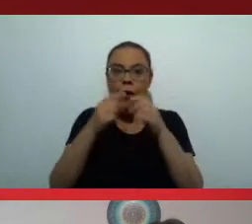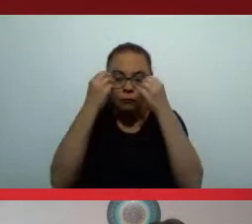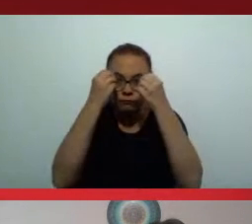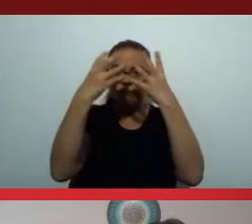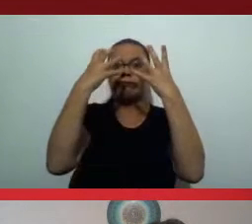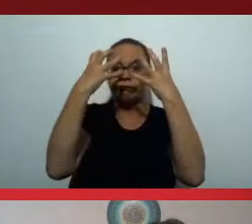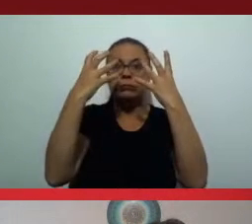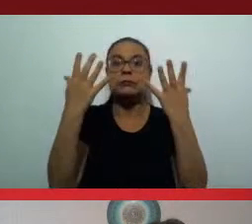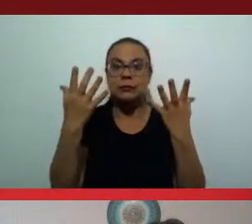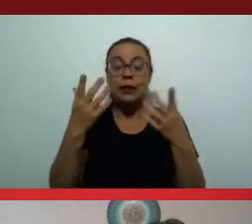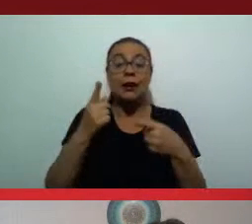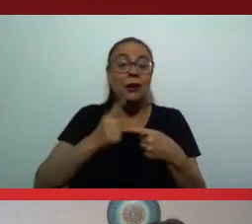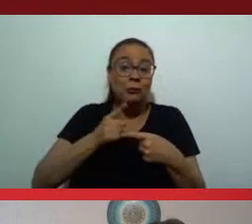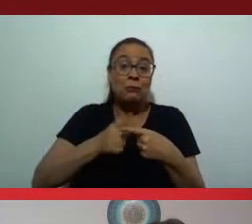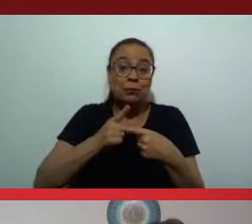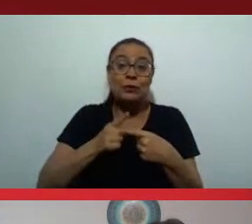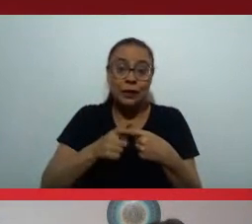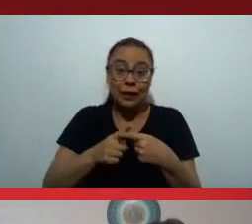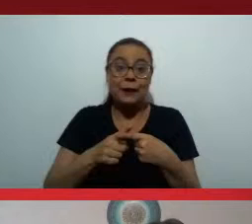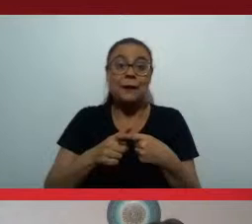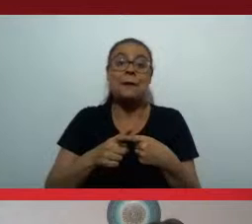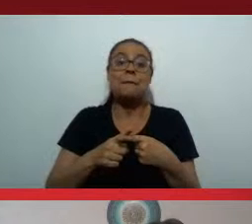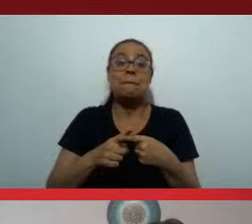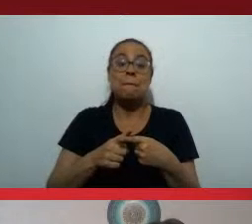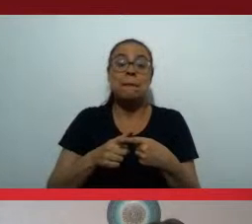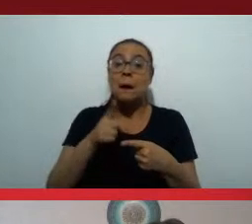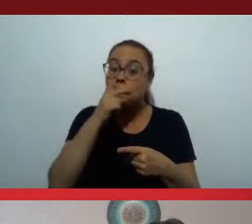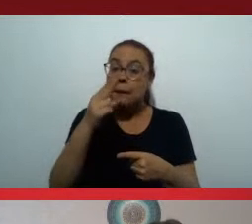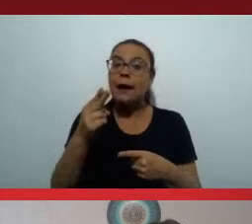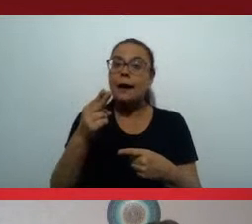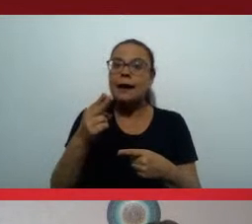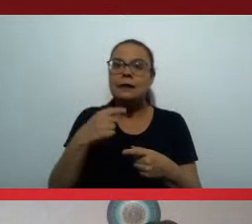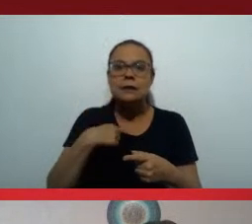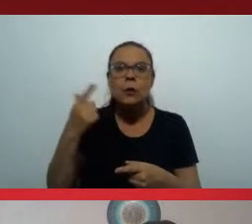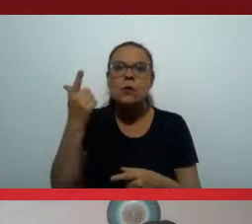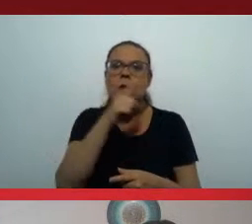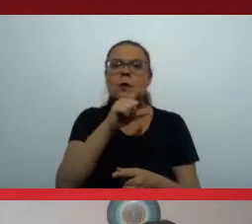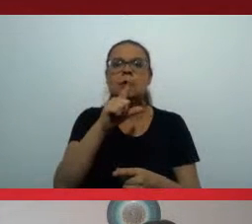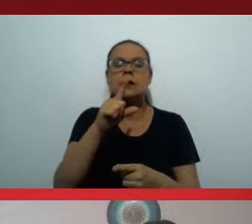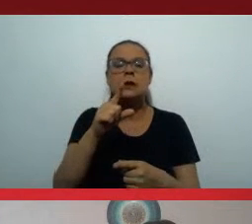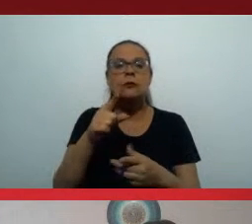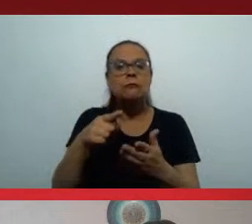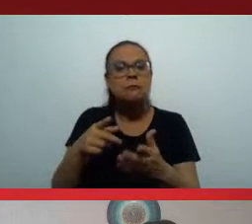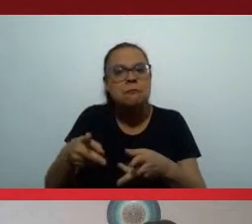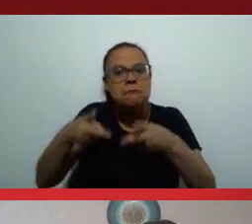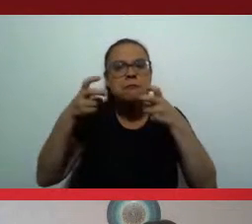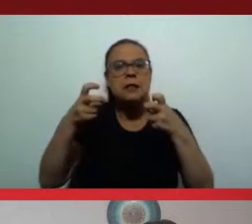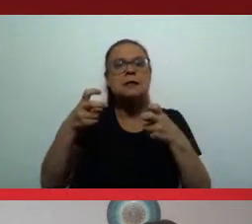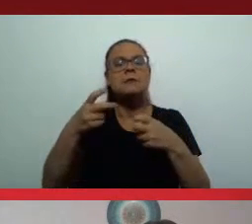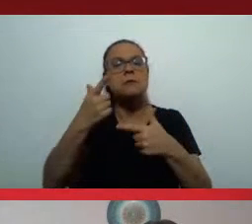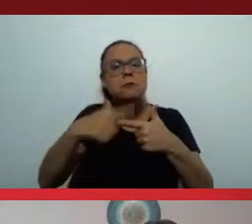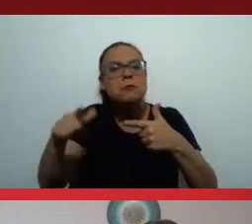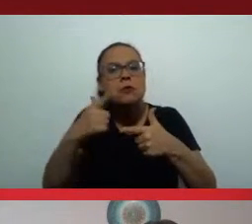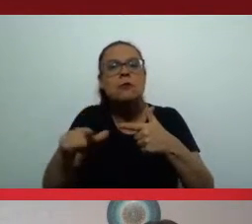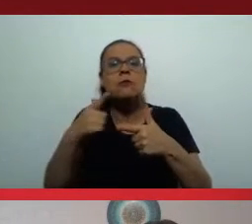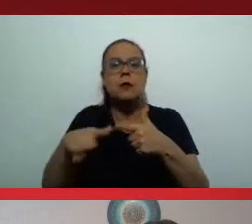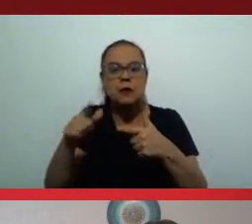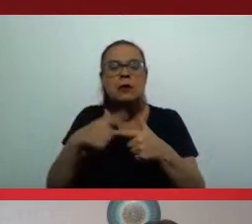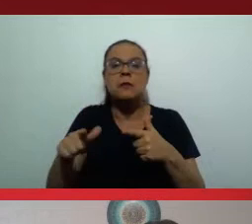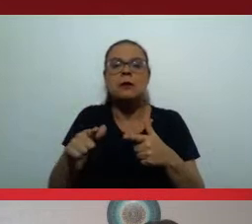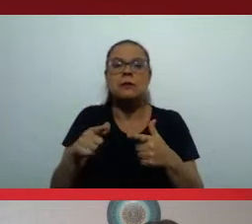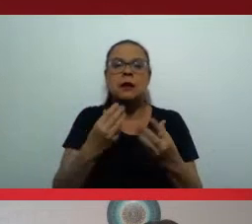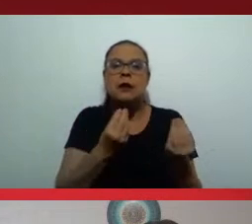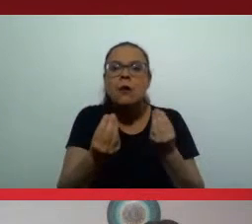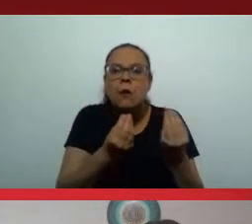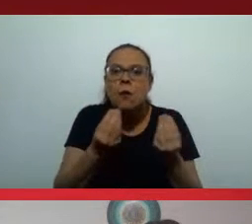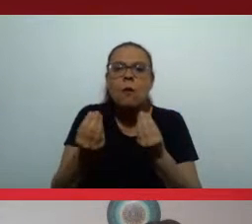lancem a luz na base do problema, na base dessa questão de negros que terem